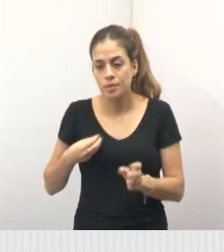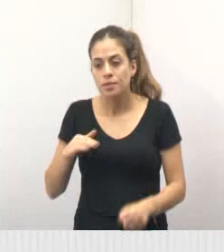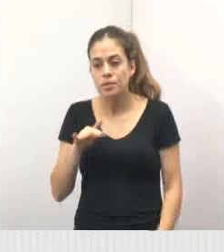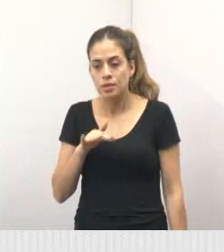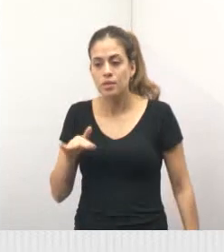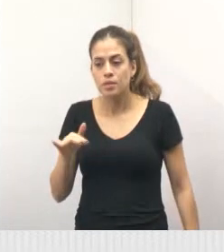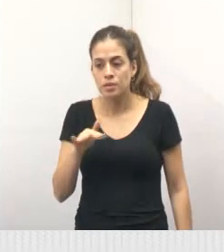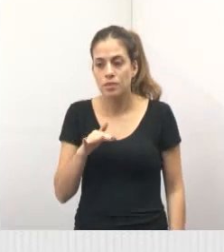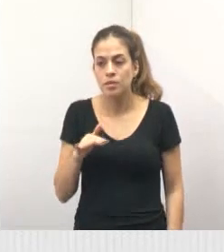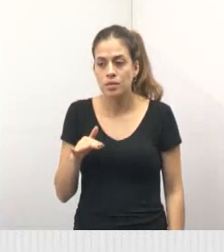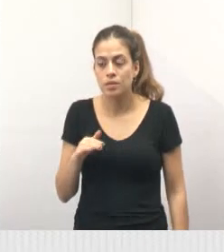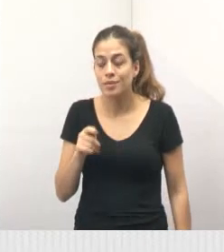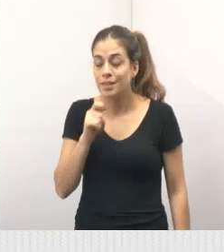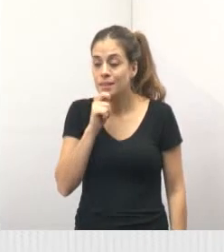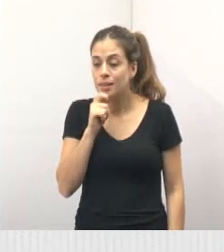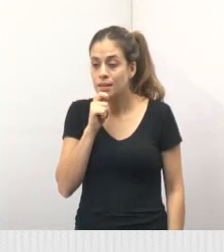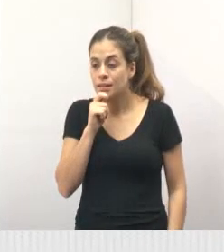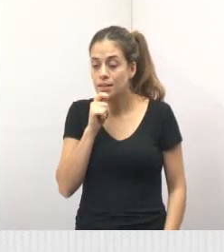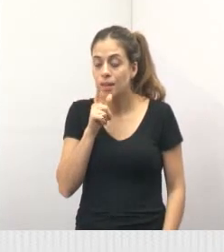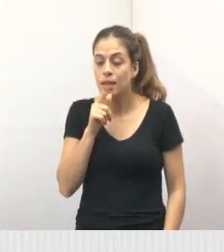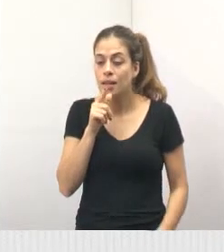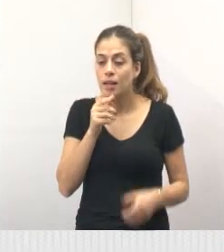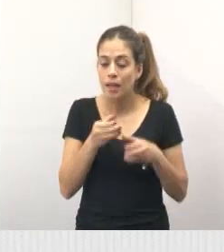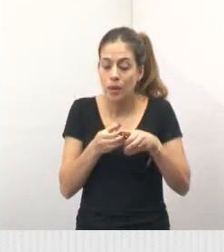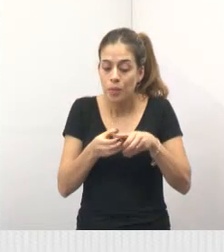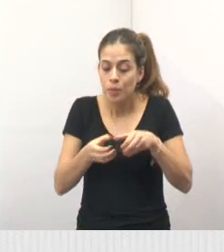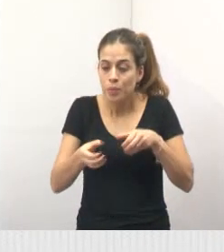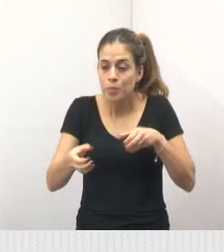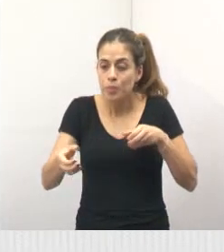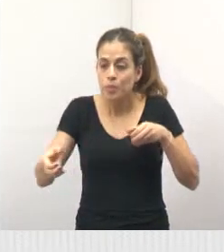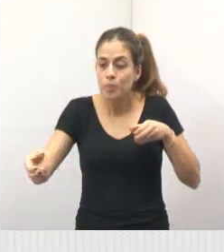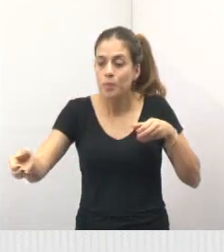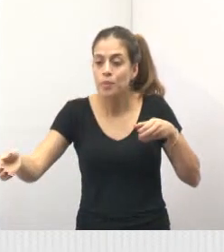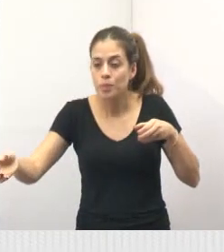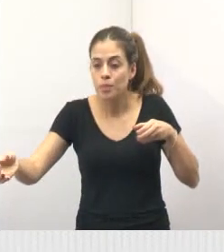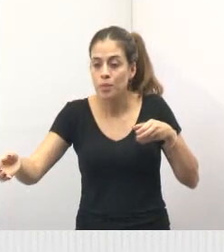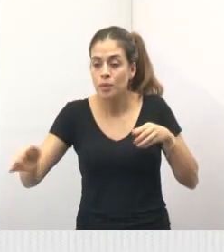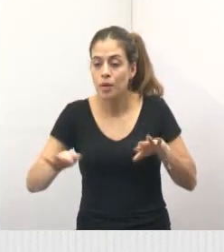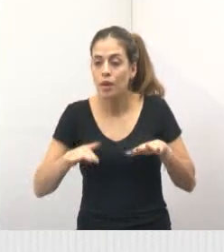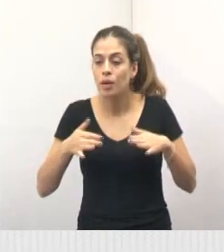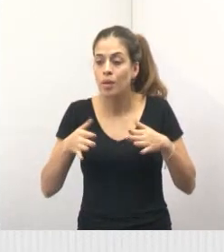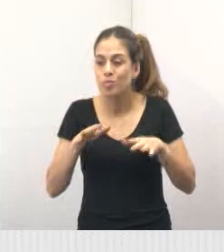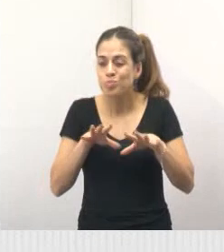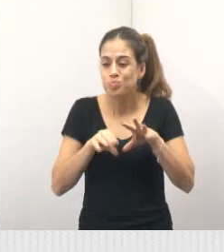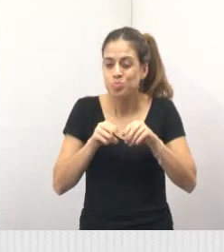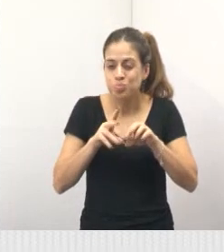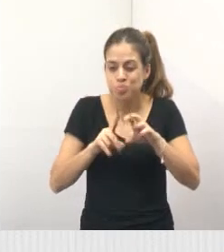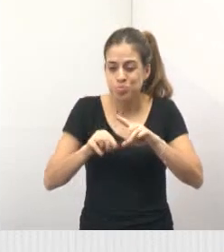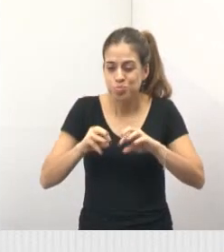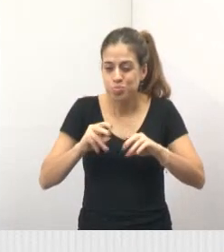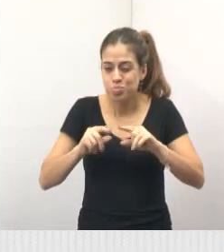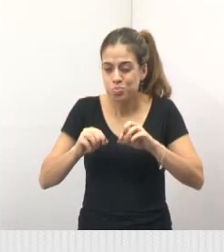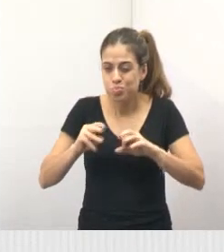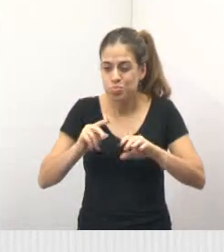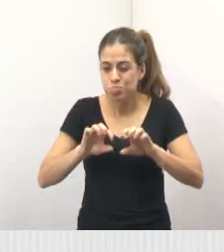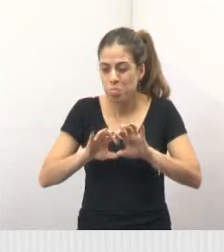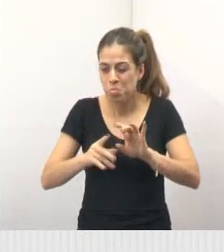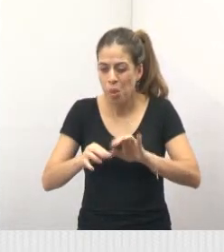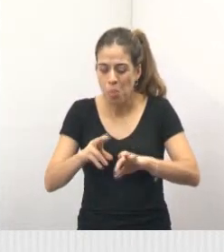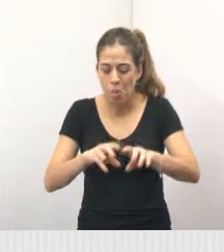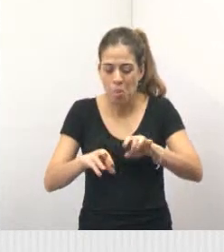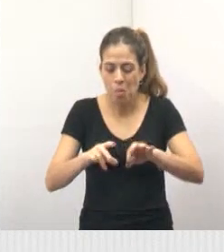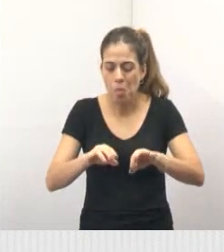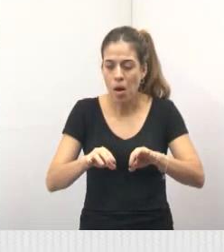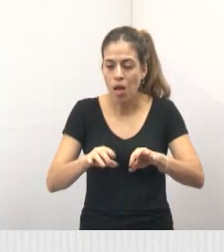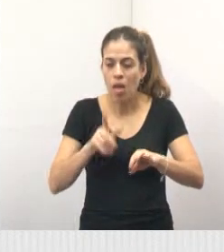a rede de água. Então, quando mexe na terra e chove, vira esse lamaçal. Mas,